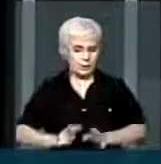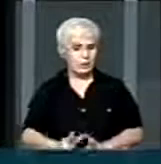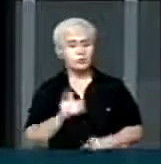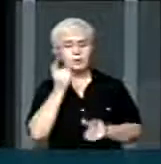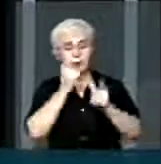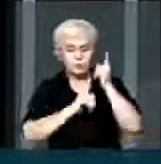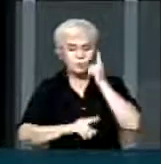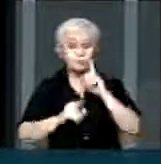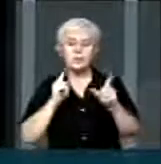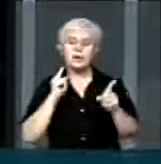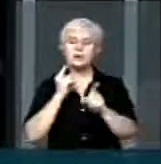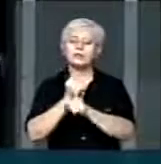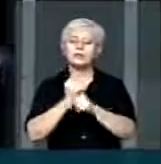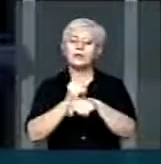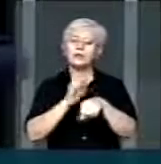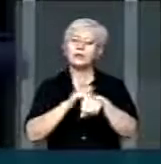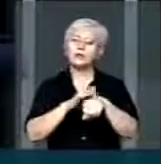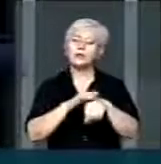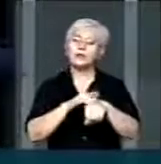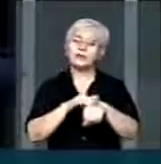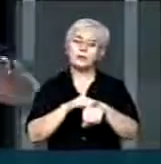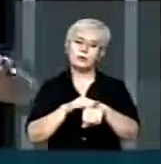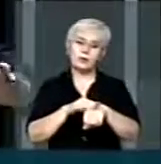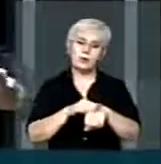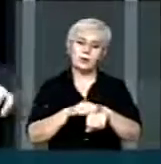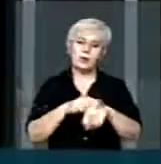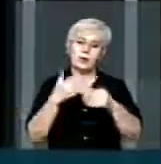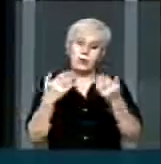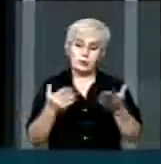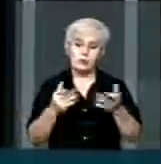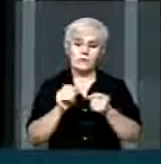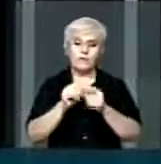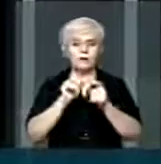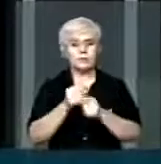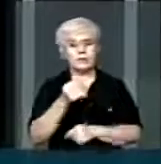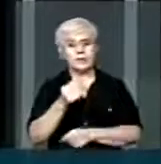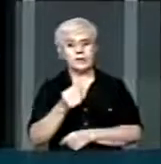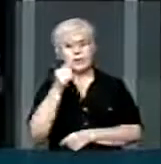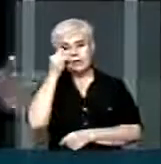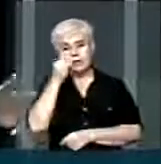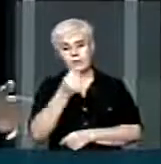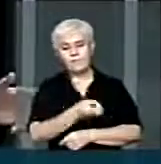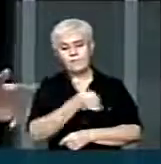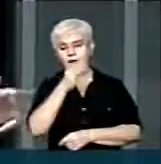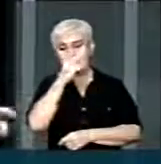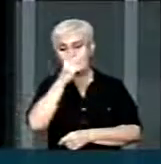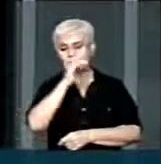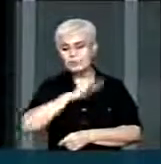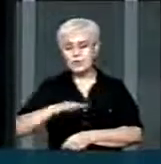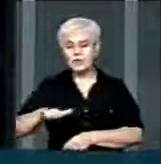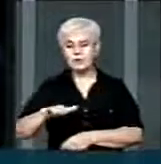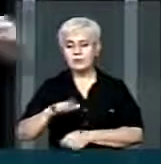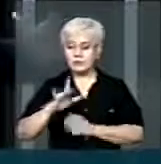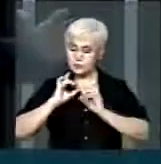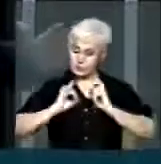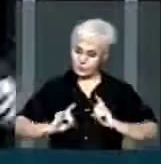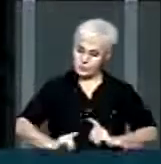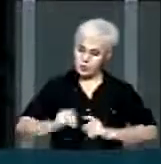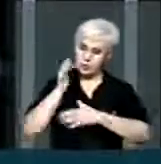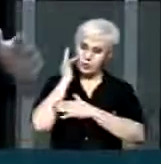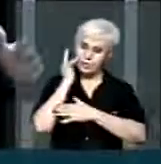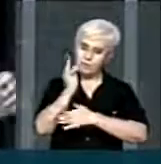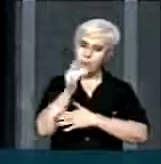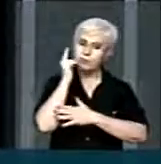do hipotireoidismo. Com isso, nós evitamos que várias crianças que teriam deficiência, tivessem deficiência, com medidas